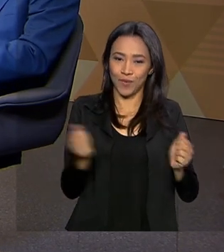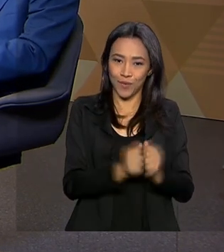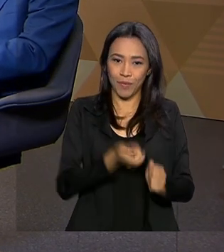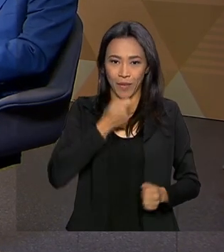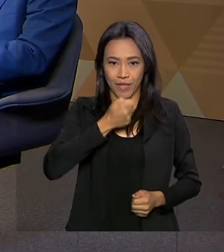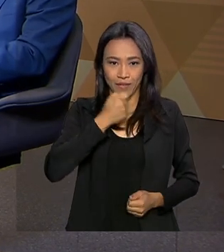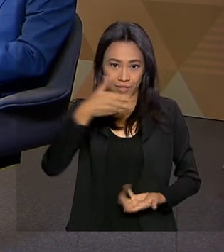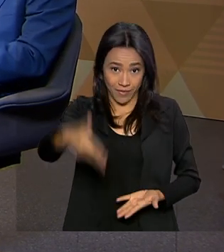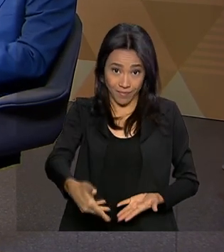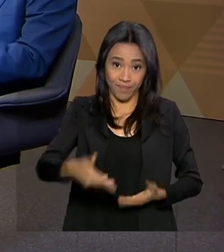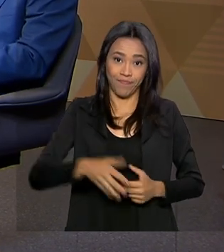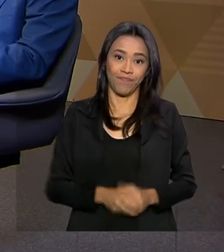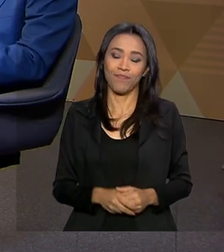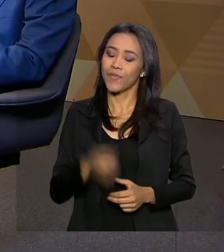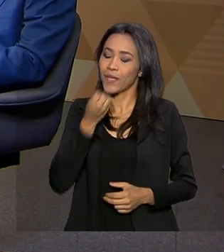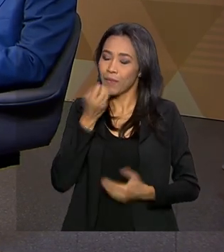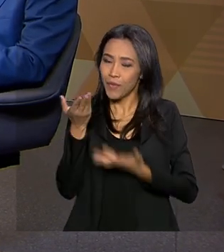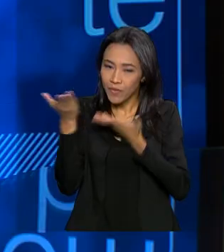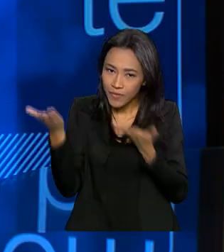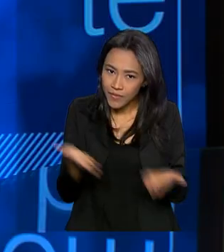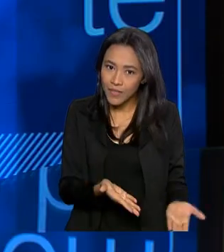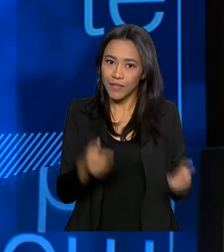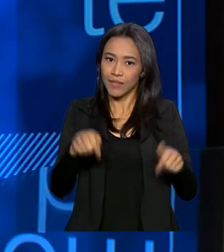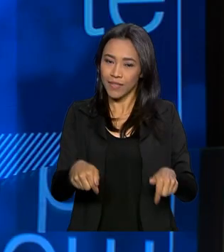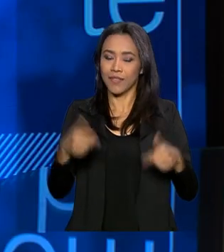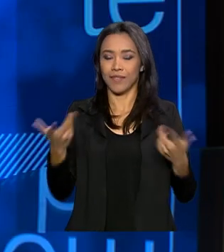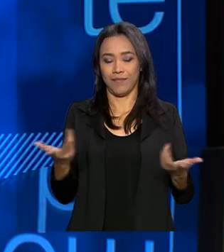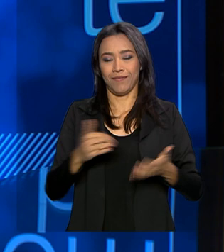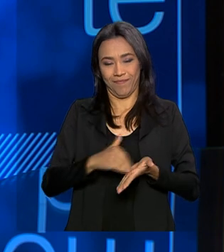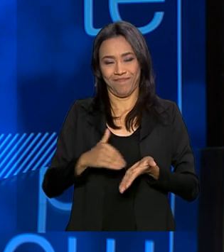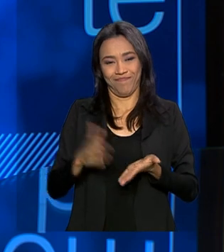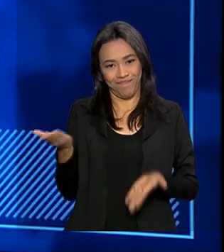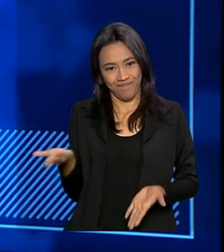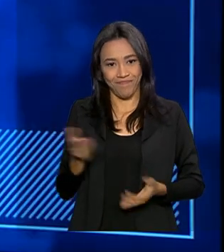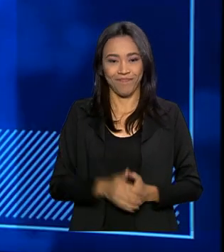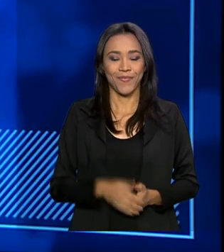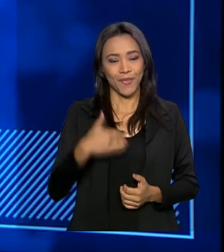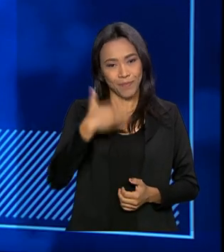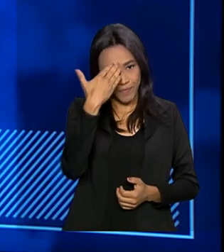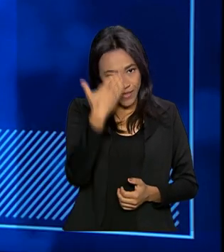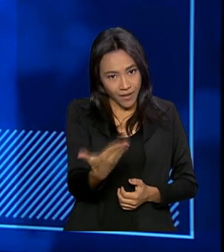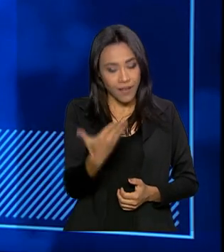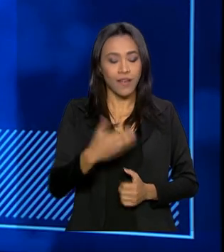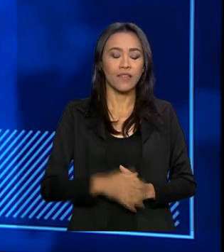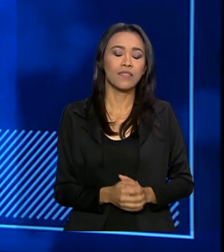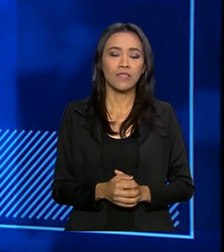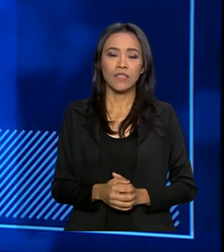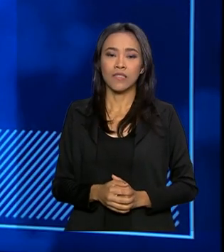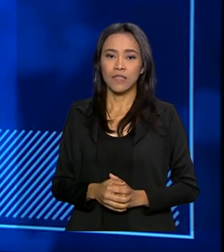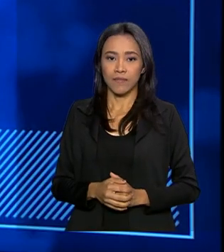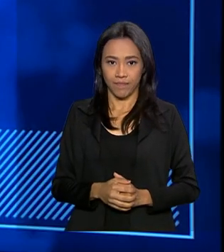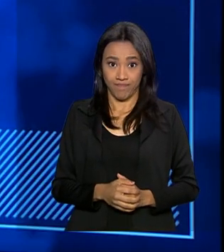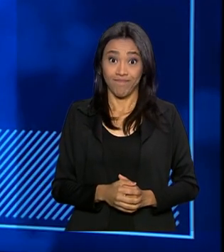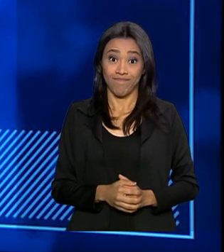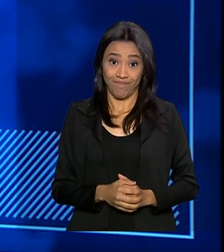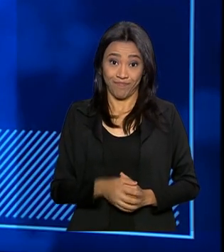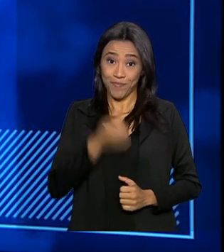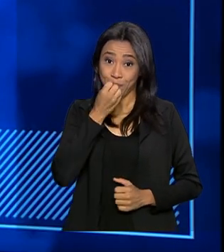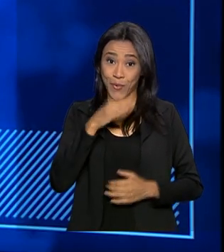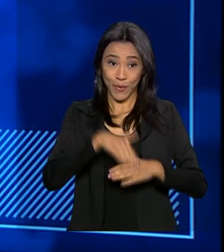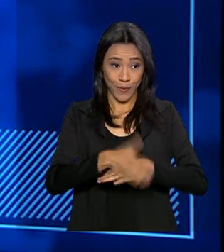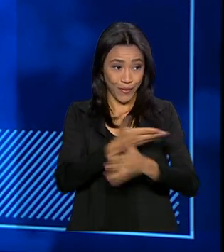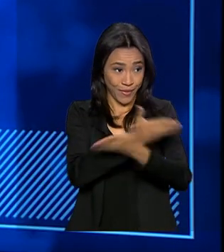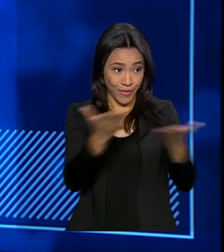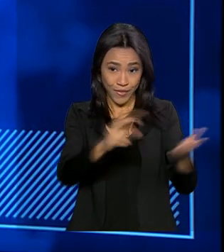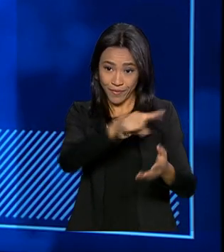Brasil em Pauta. Seja muito bem-vindo aqui ao programa, secretário. Muito obrigado, Paulo La Sálvia. Uma boa noite aos